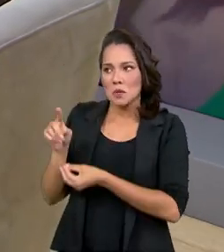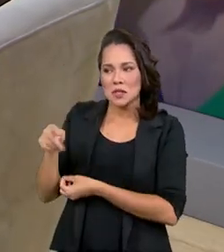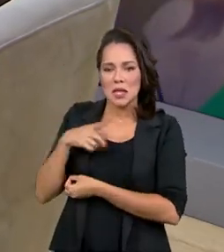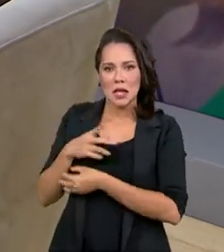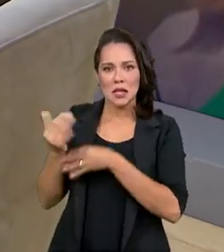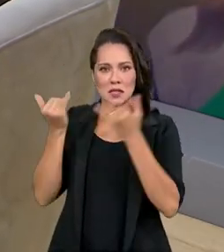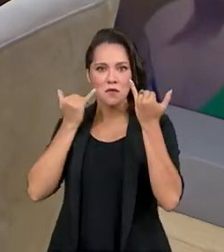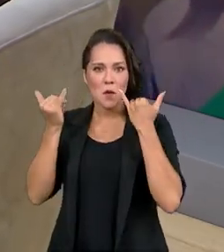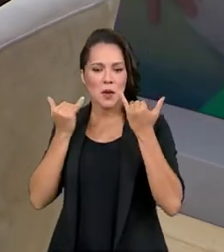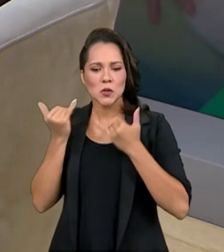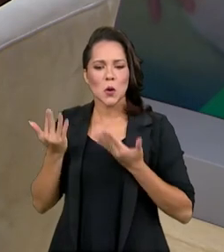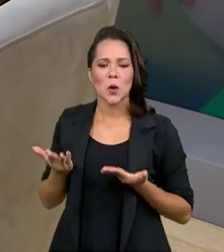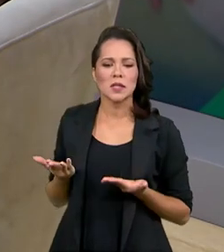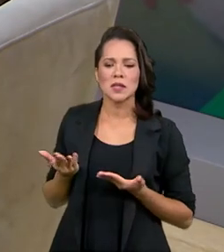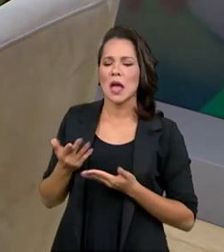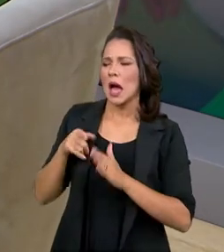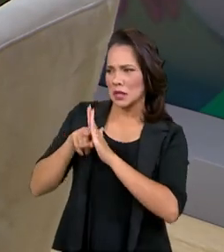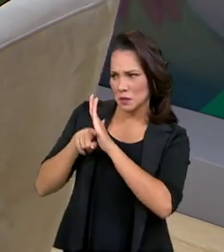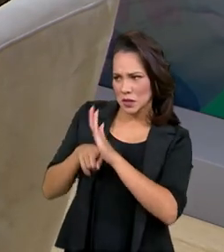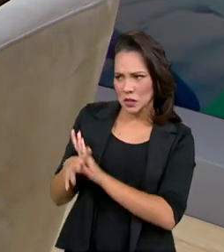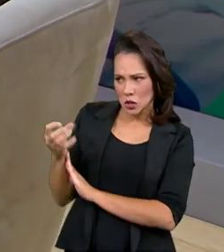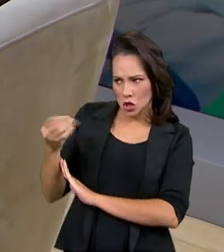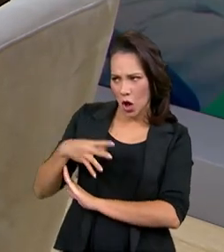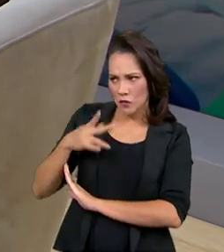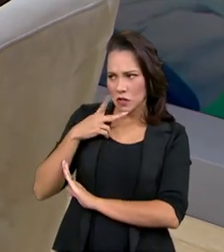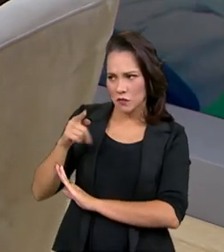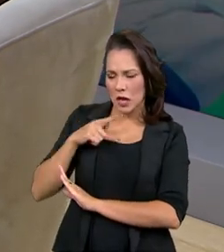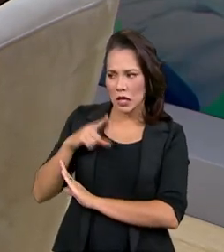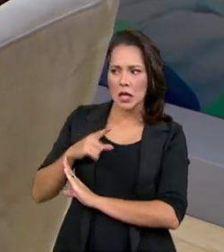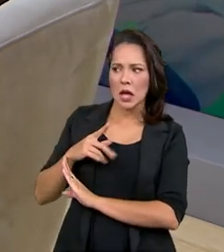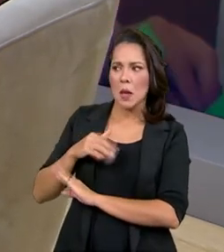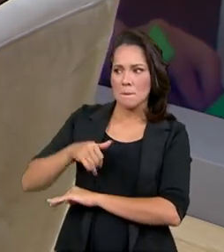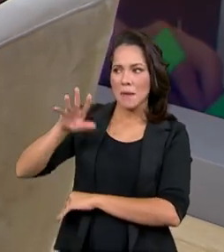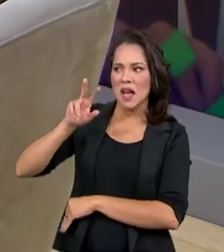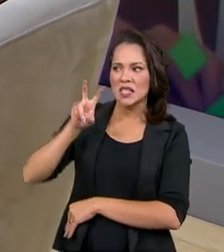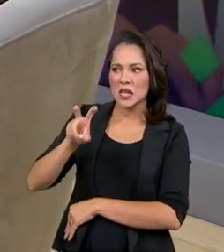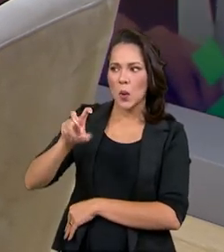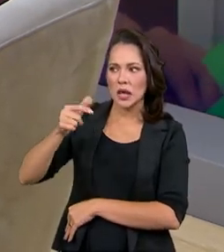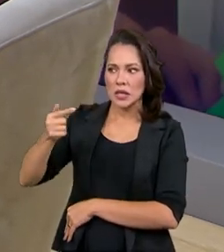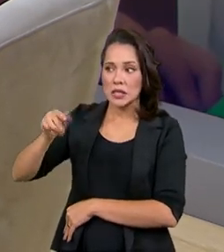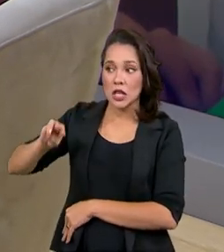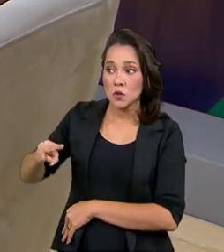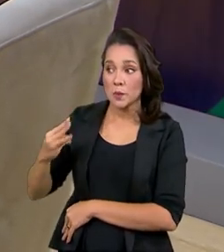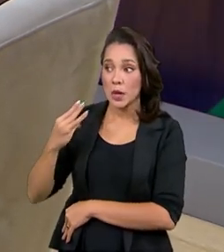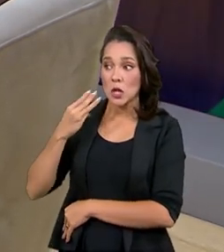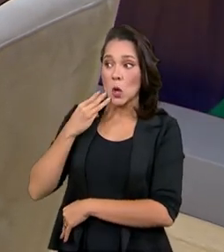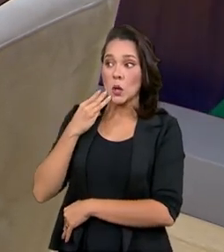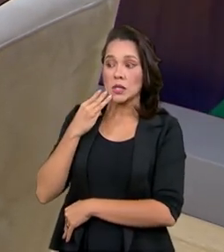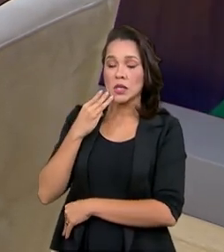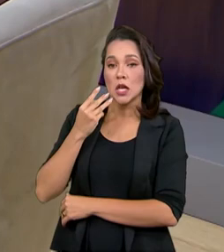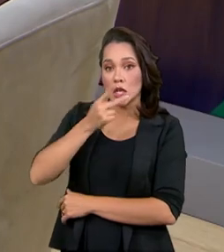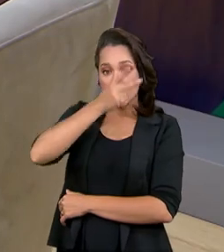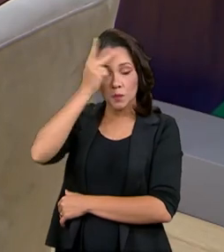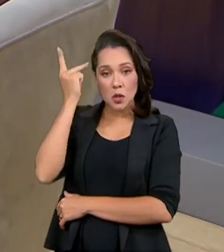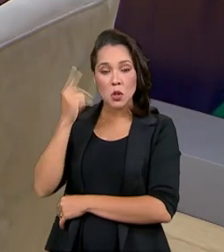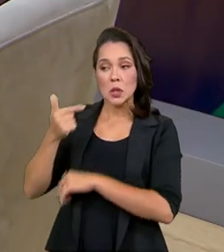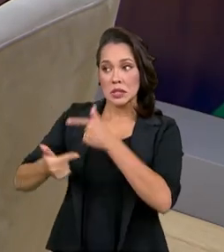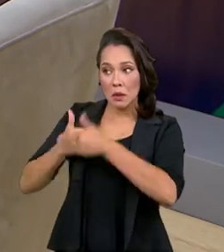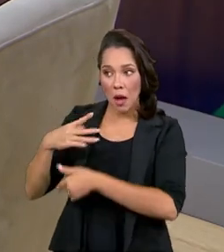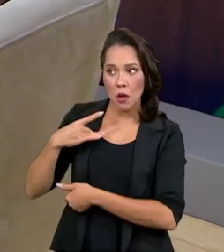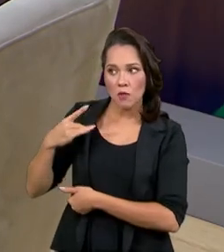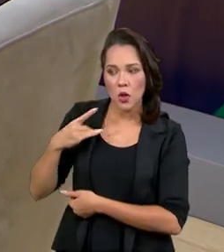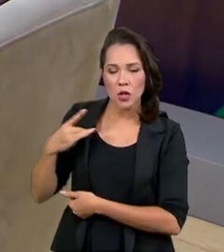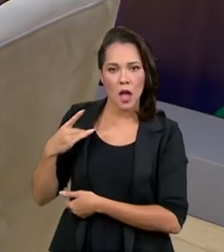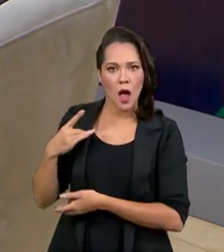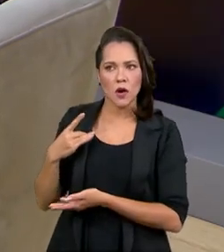tem esses dados, mas há pesquisas recentes que chegam a levantar a hipótese de 57 milhões de pessoas fazendo trabalho